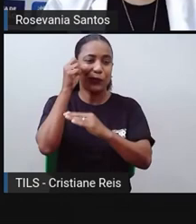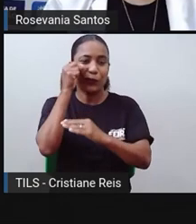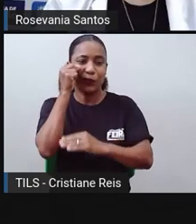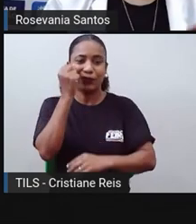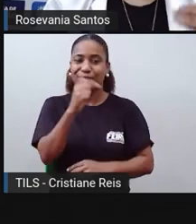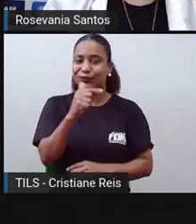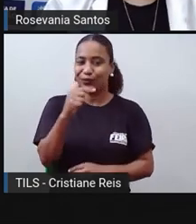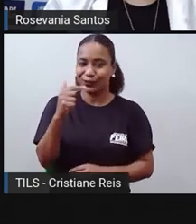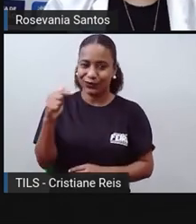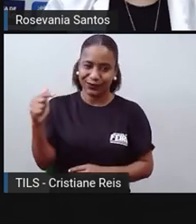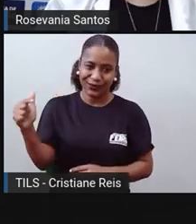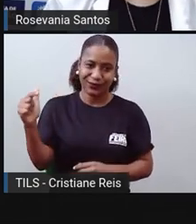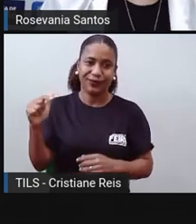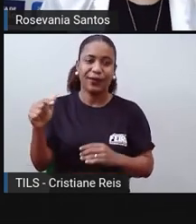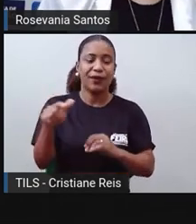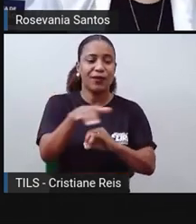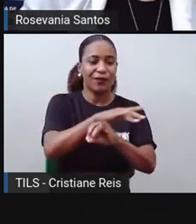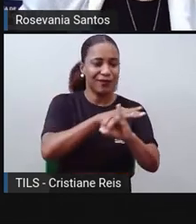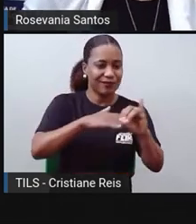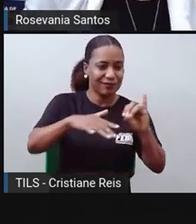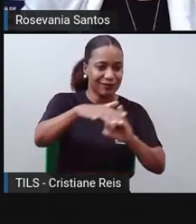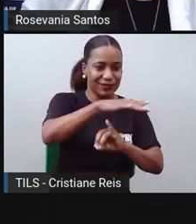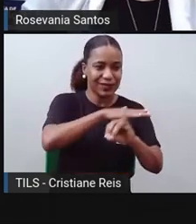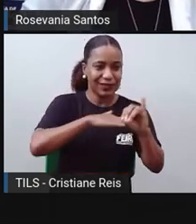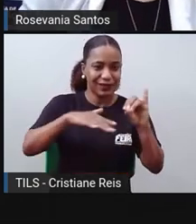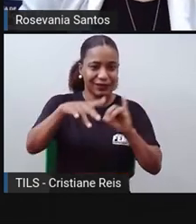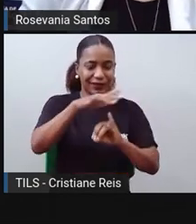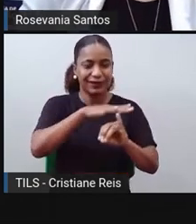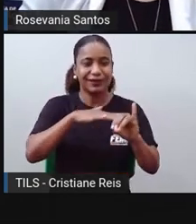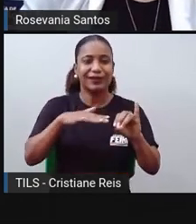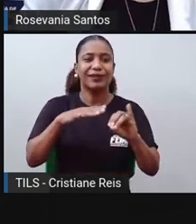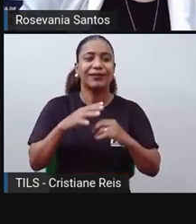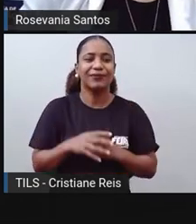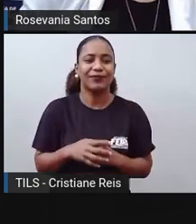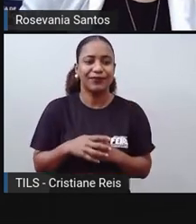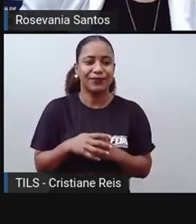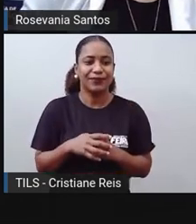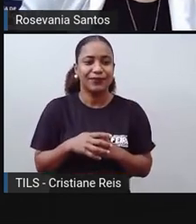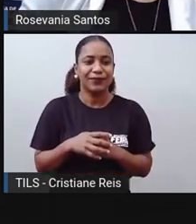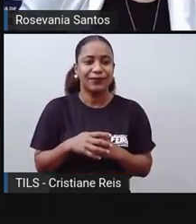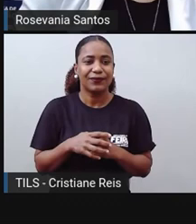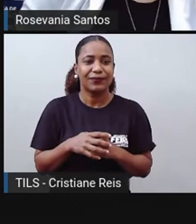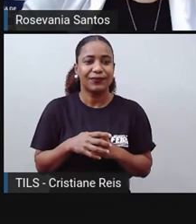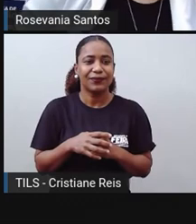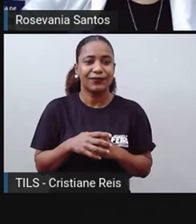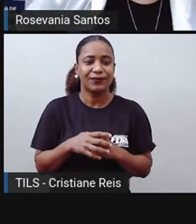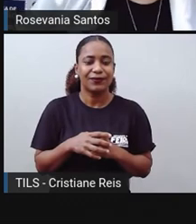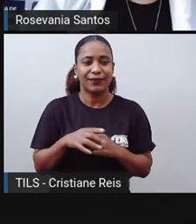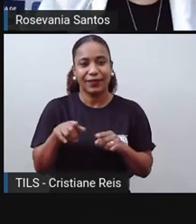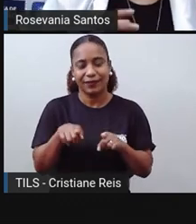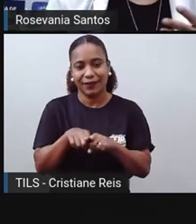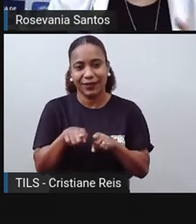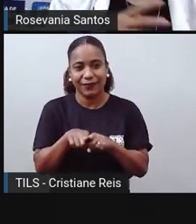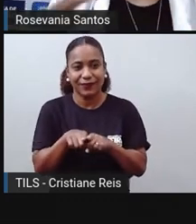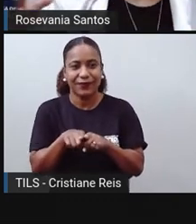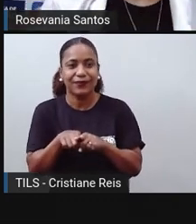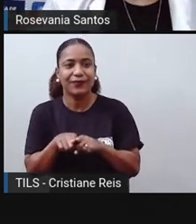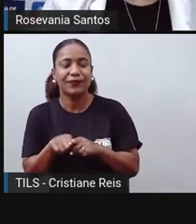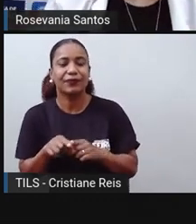algumas ilhas, elas ficam mesmo, chamando a atenção nisso, e está lá naquela parte da Micronésia, que é onde tem